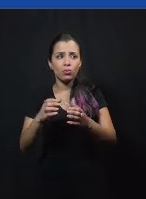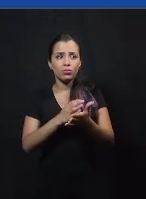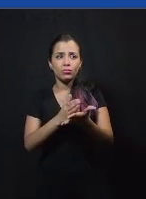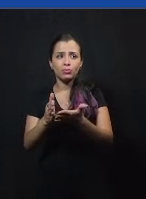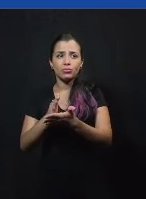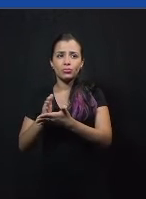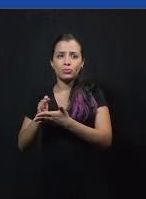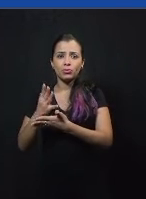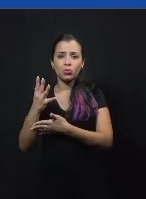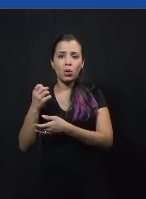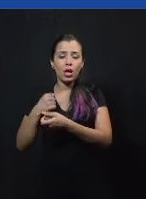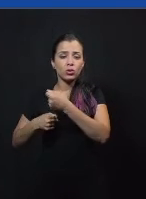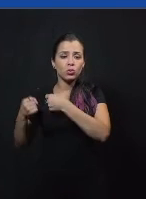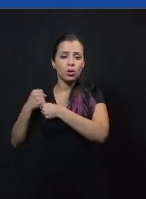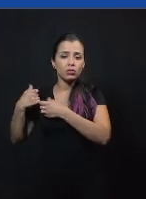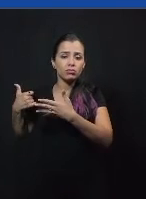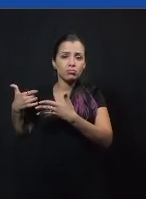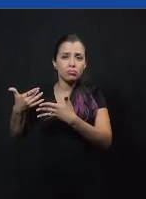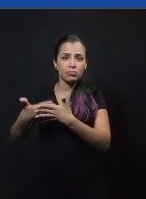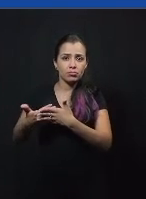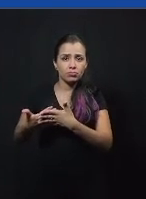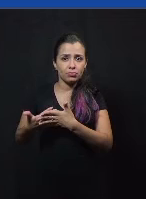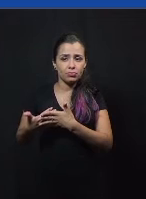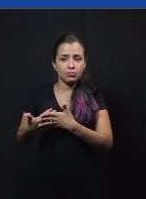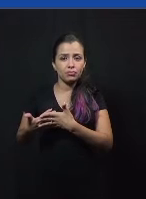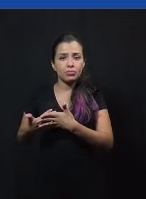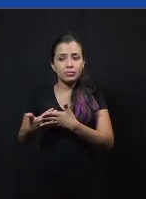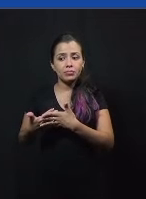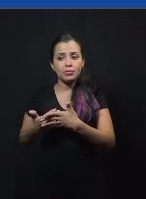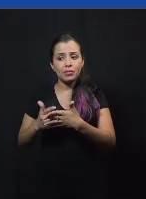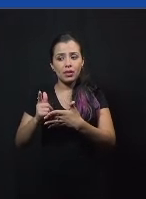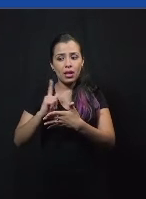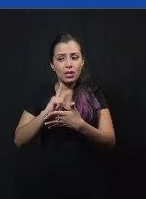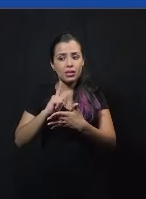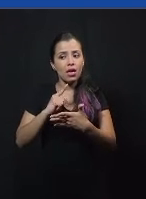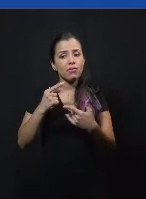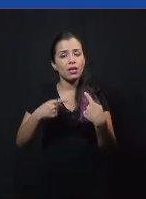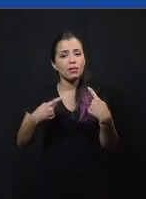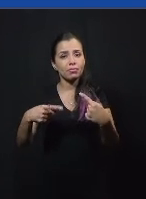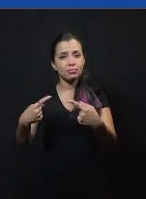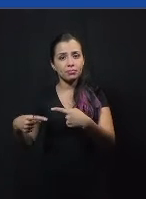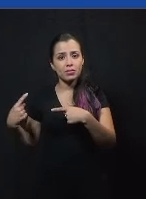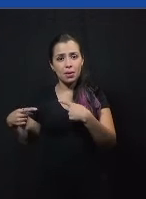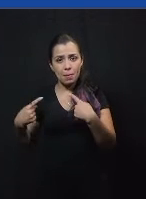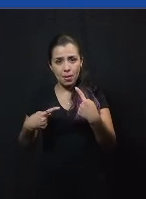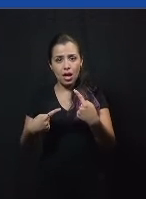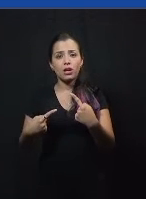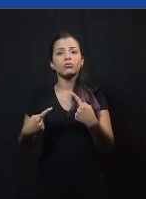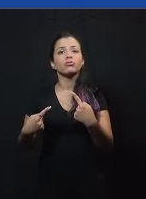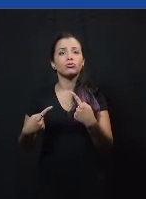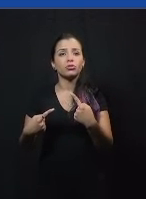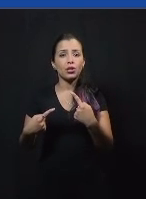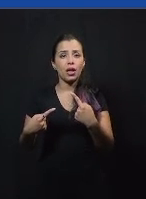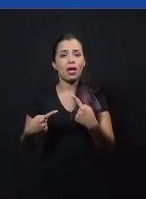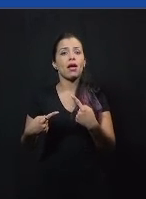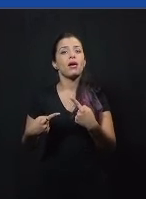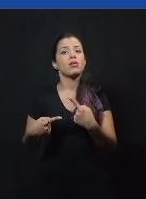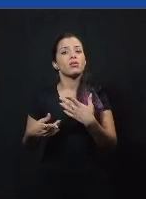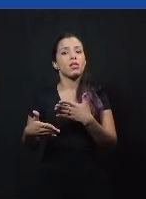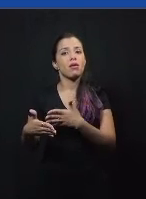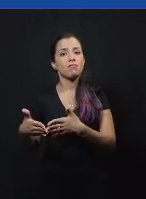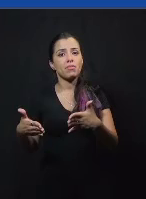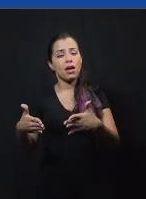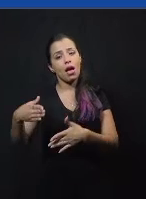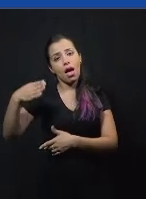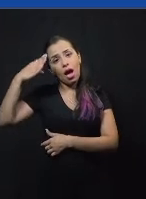então, nesses últimos anos a gente teve eleições, teve um amplo debate político nos meios virtuais, nos meios acadêmicos, nos